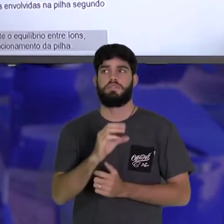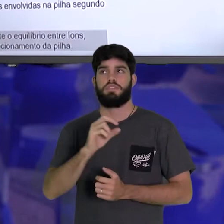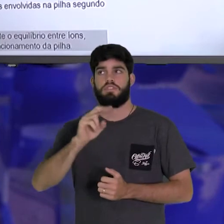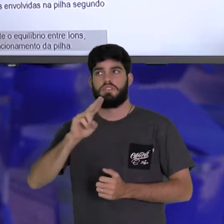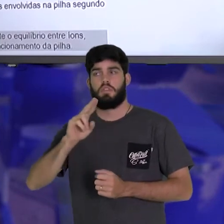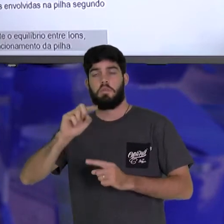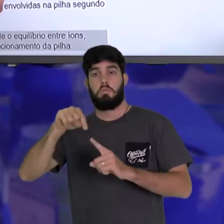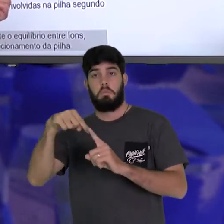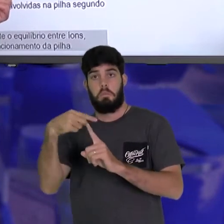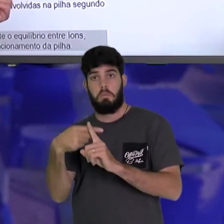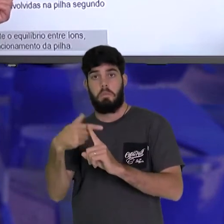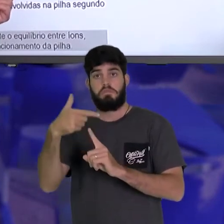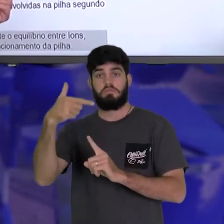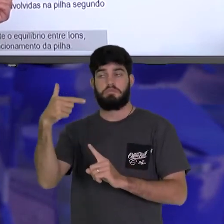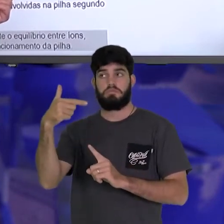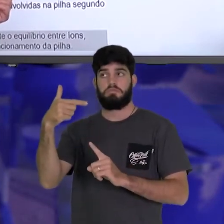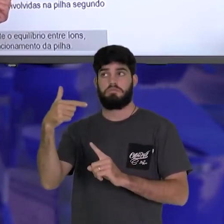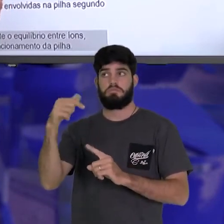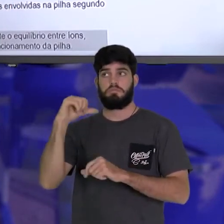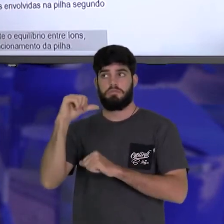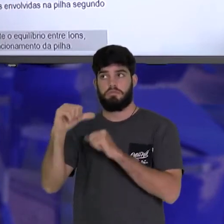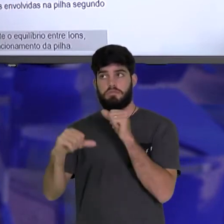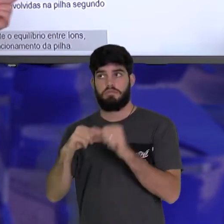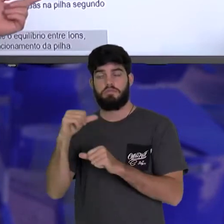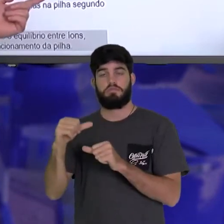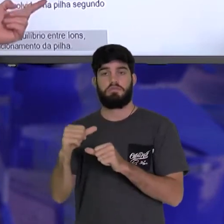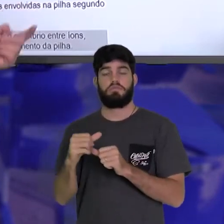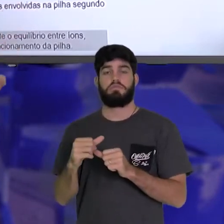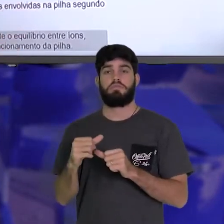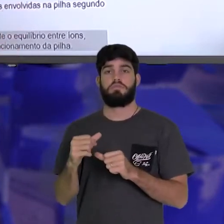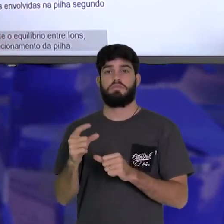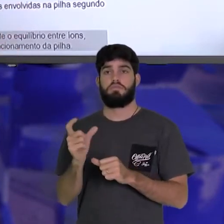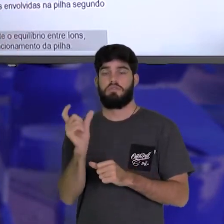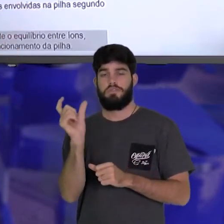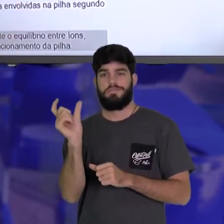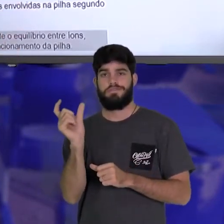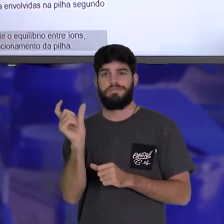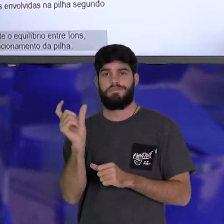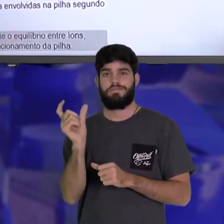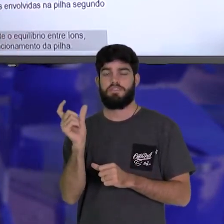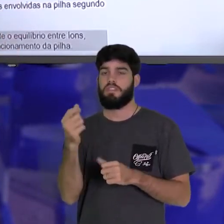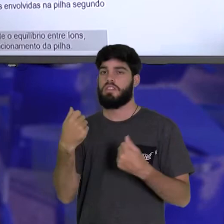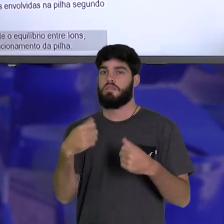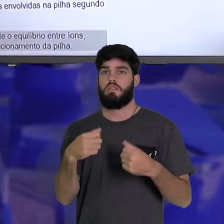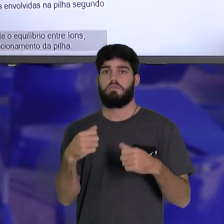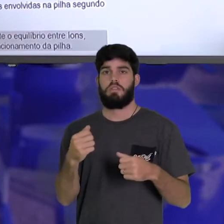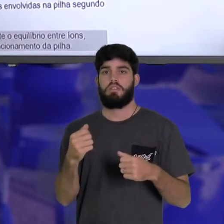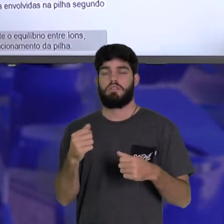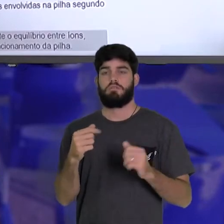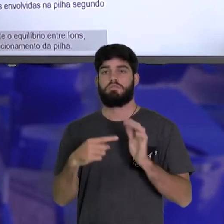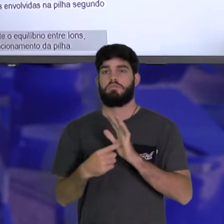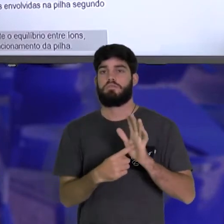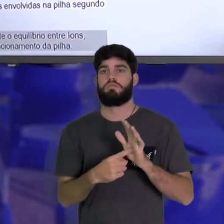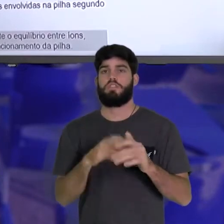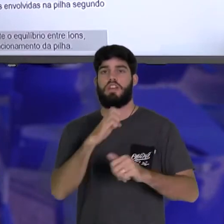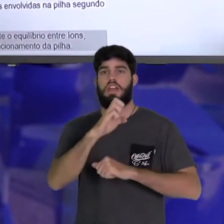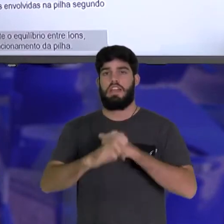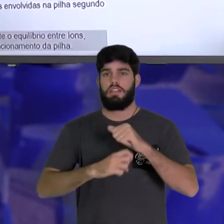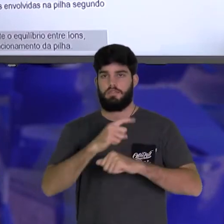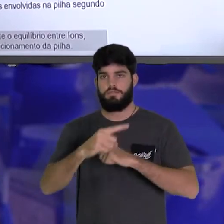recebendo elétrons e se transformando em seu zero. Nessa equação geral, não precisa representar os elétrons.